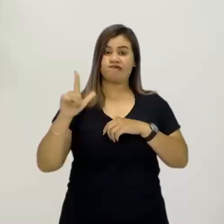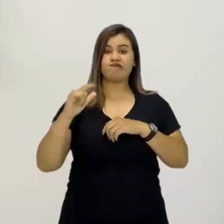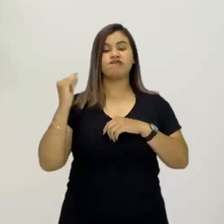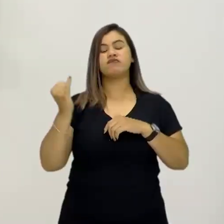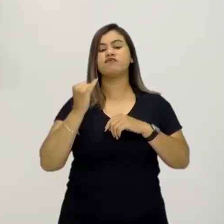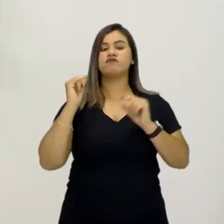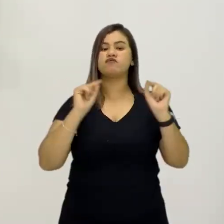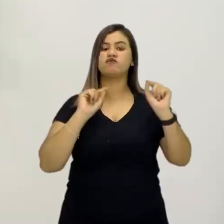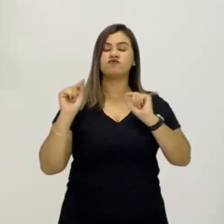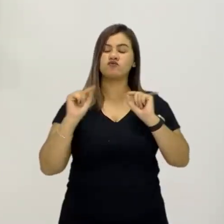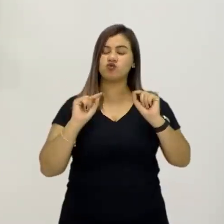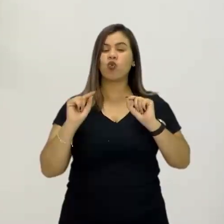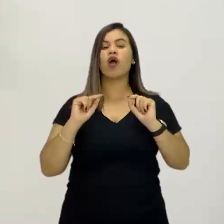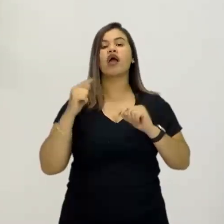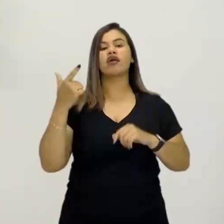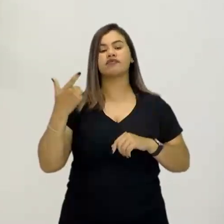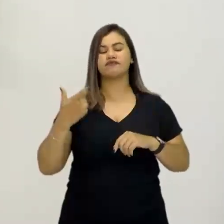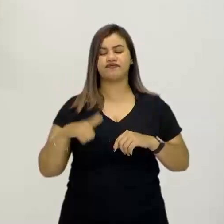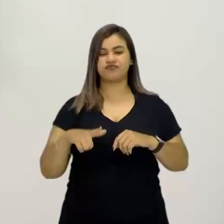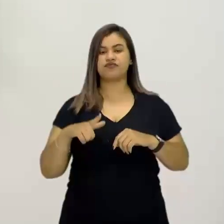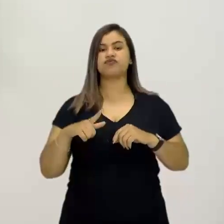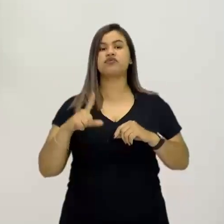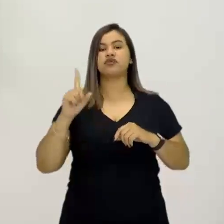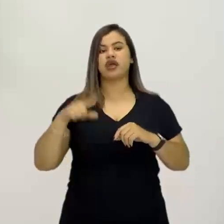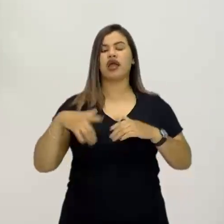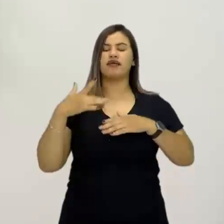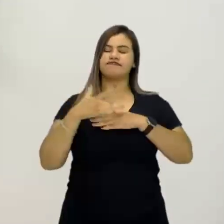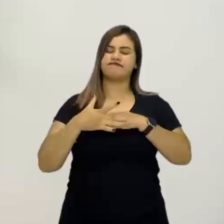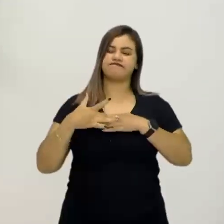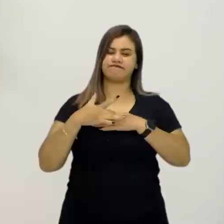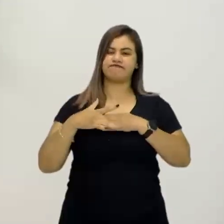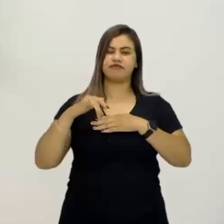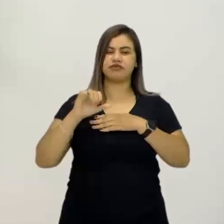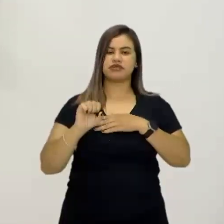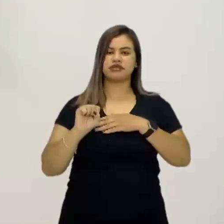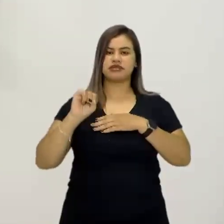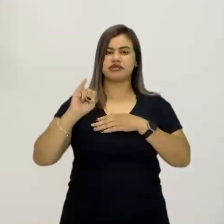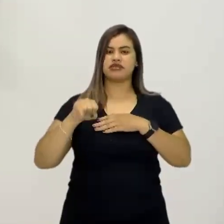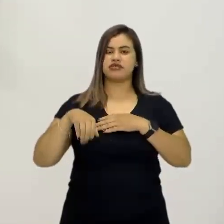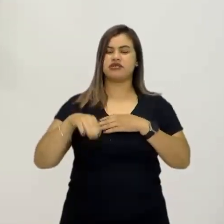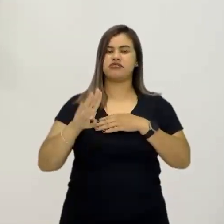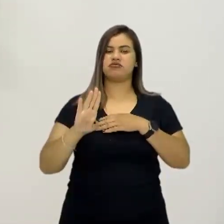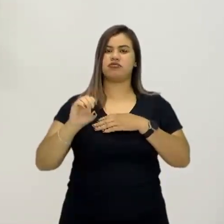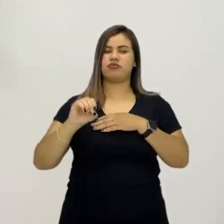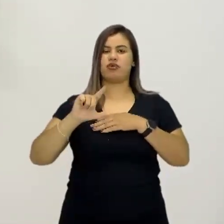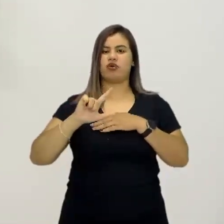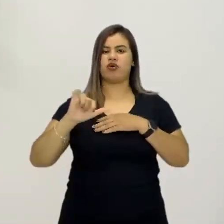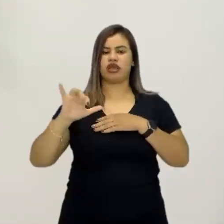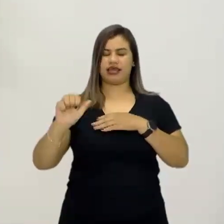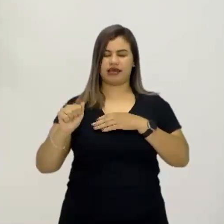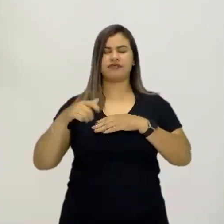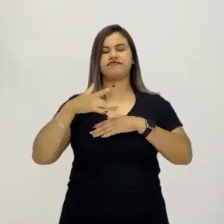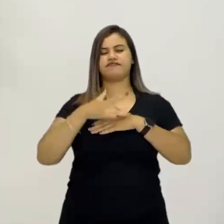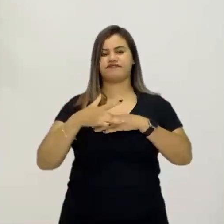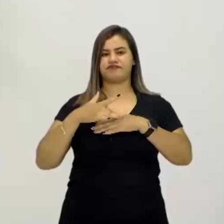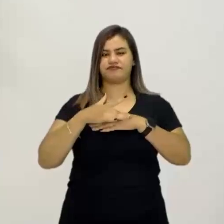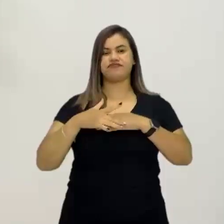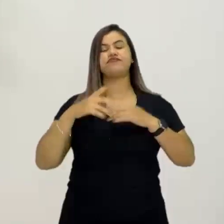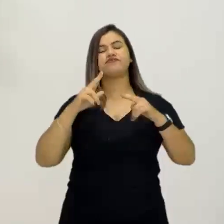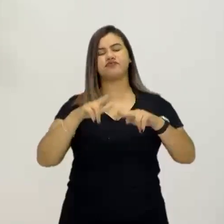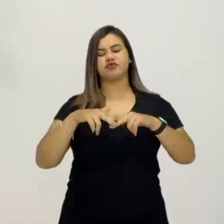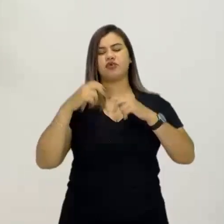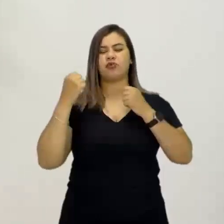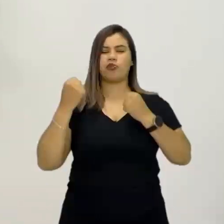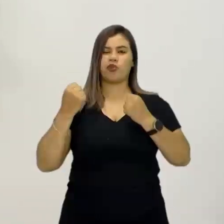importante também é a simbólica, e aí é que entra o tal do poder simbólico, da violência simbólica. Então,